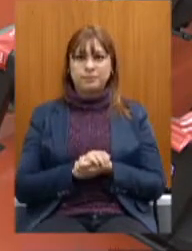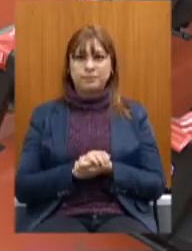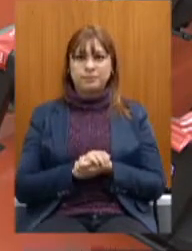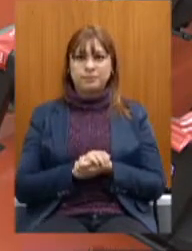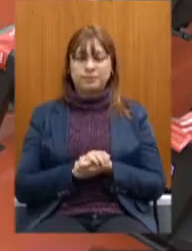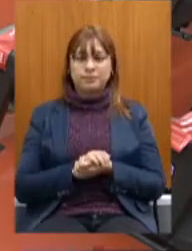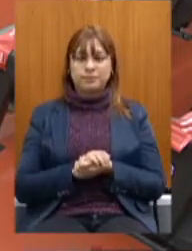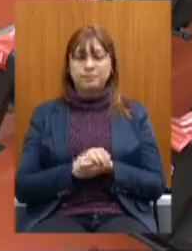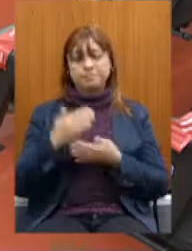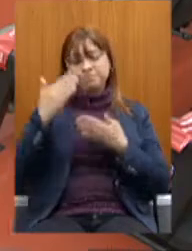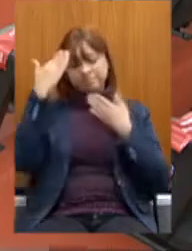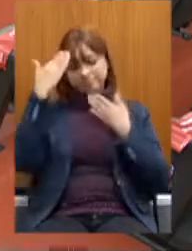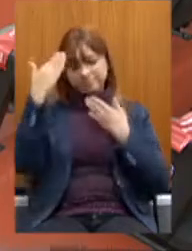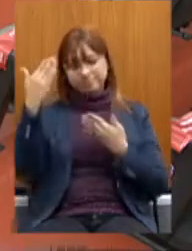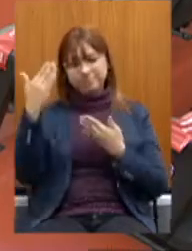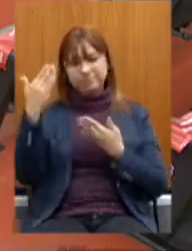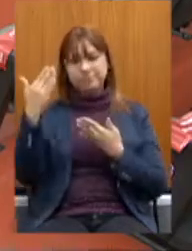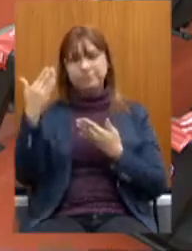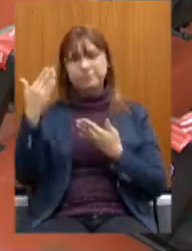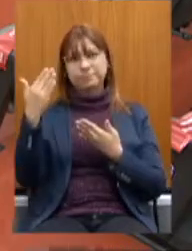de Agradecer